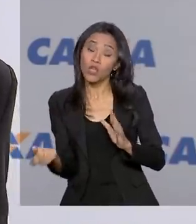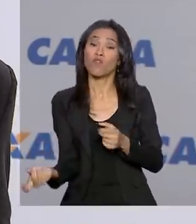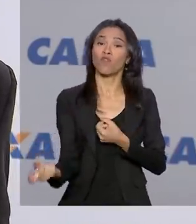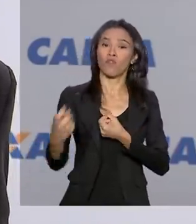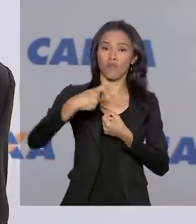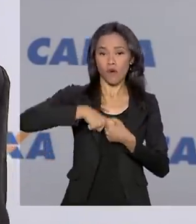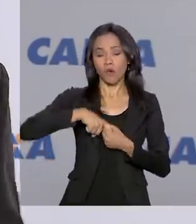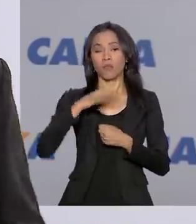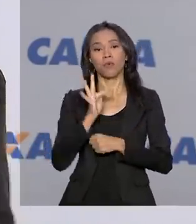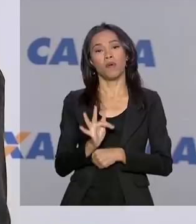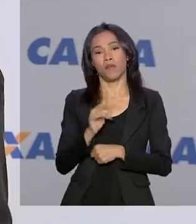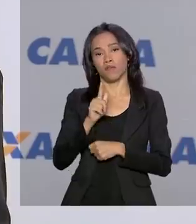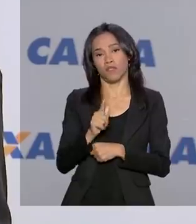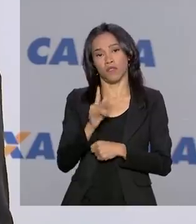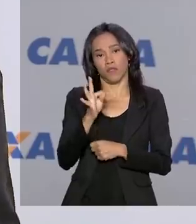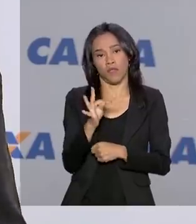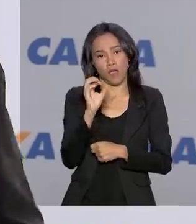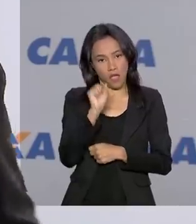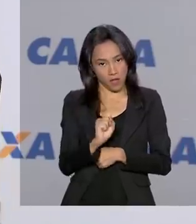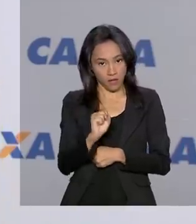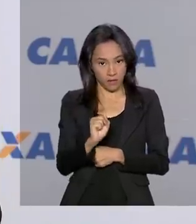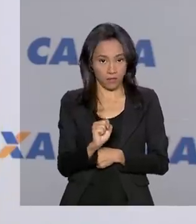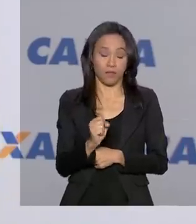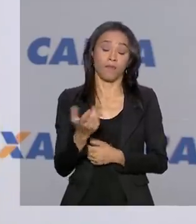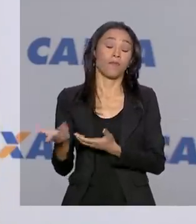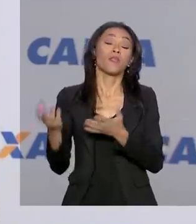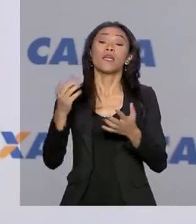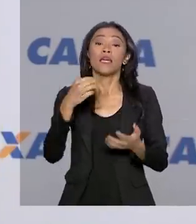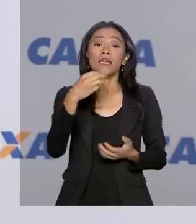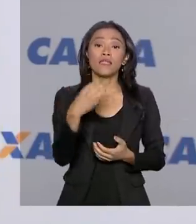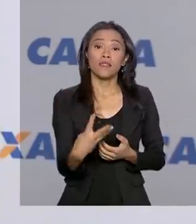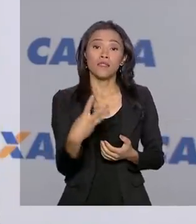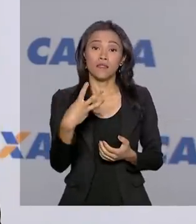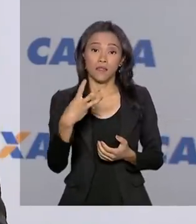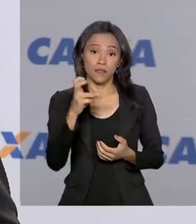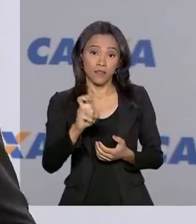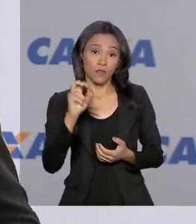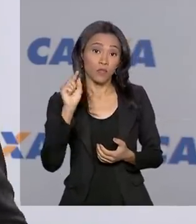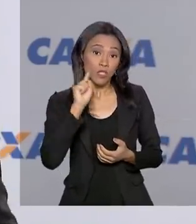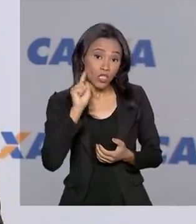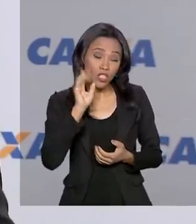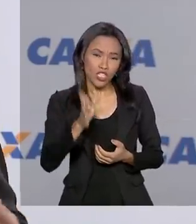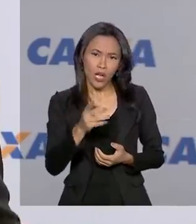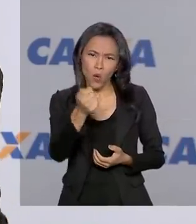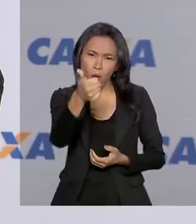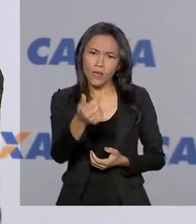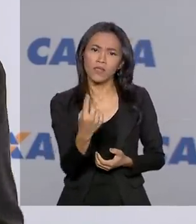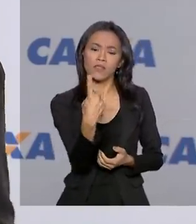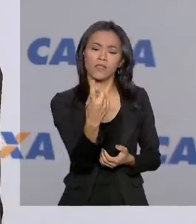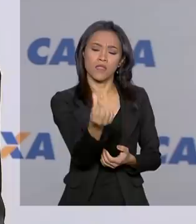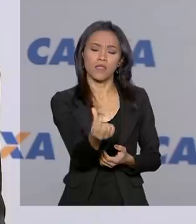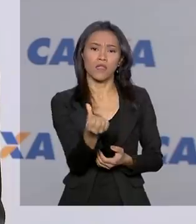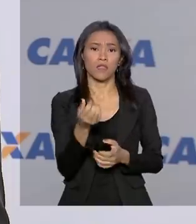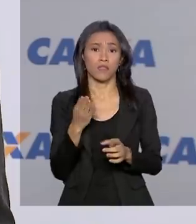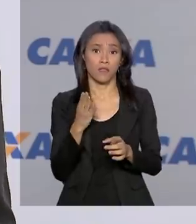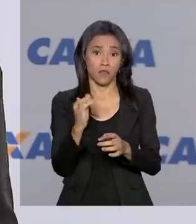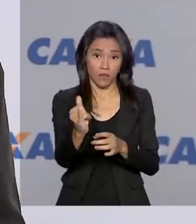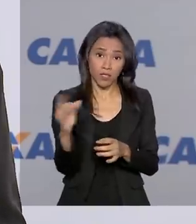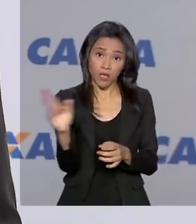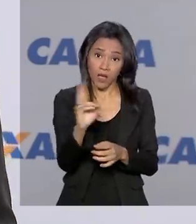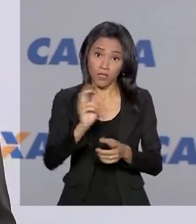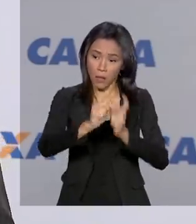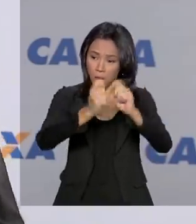conta do FGTS e do trabalhador. Em 35 dias, a Caixa já pagou quase 16 bilhões de reais para